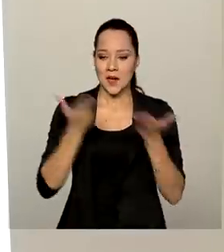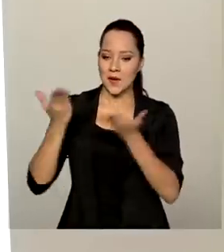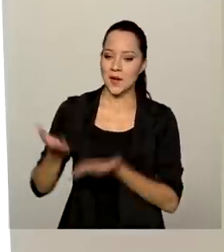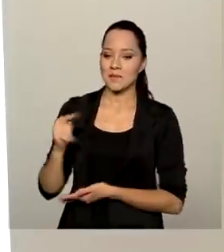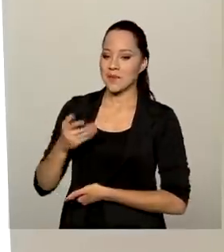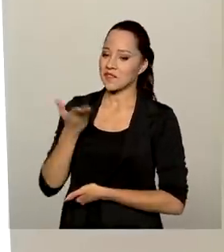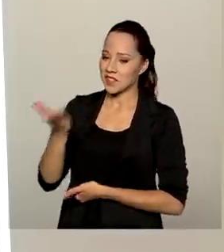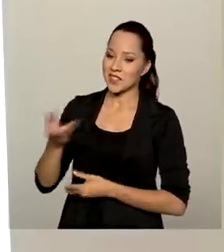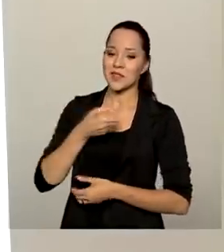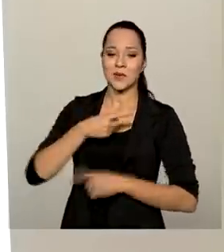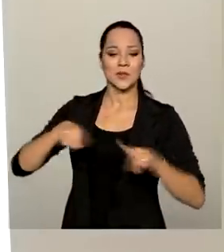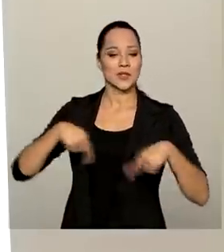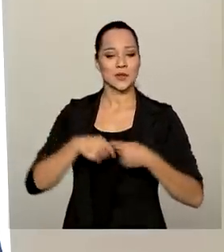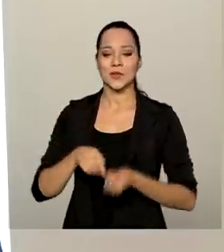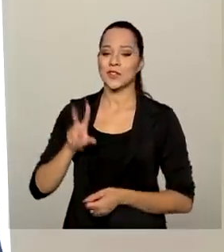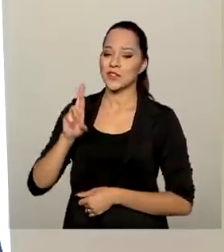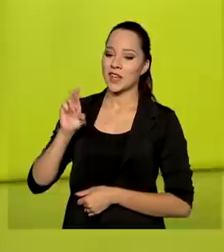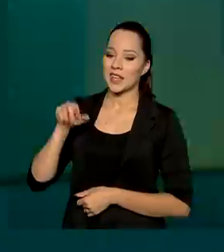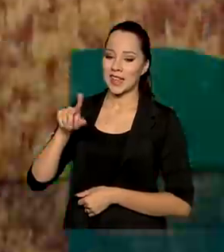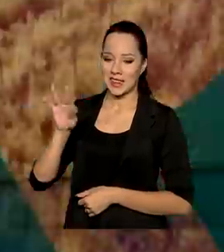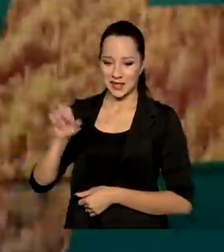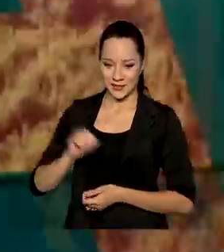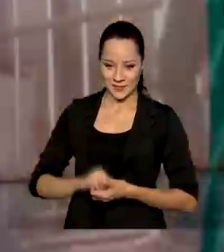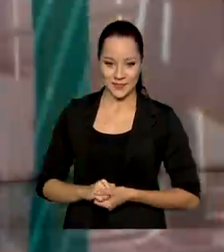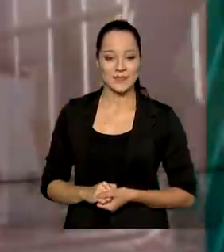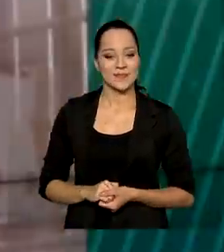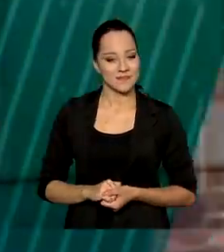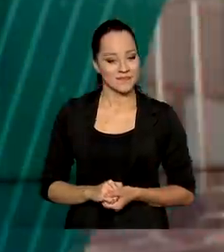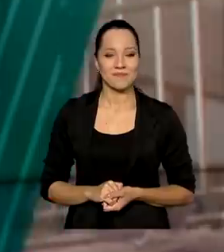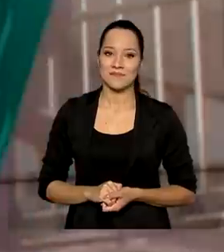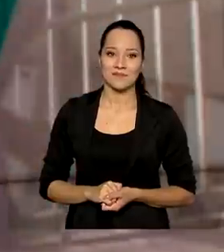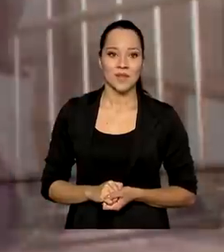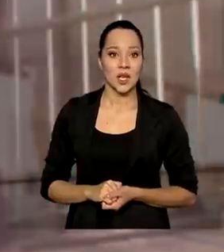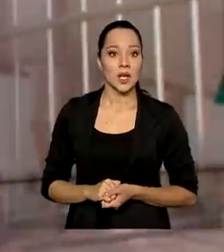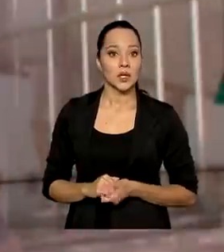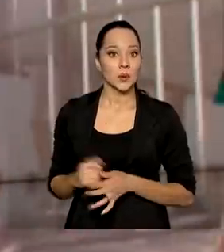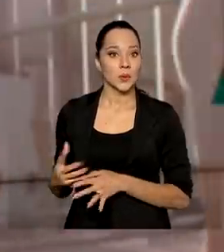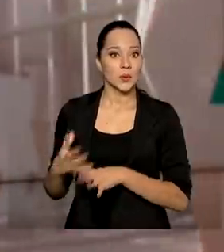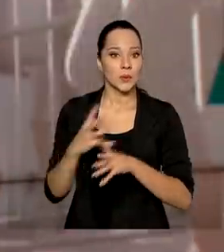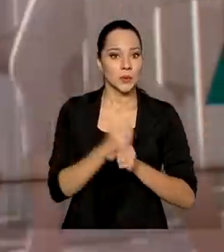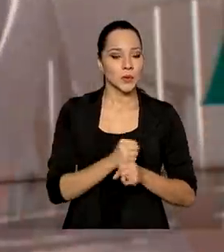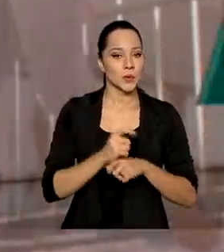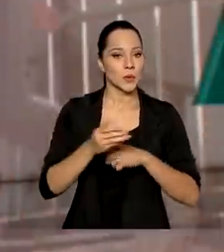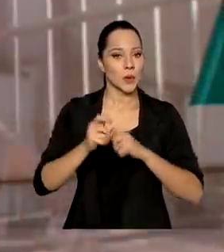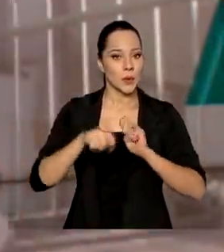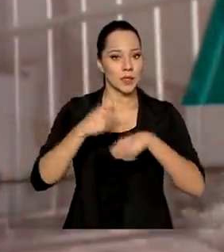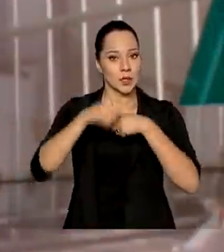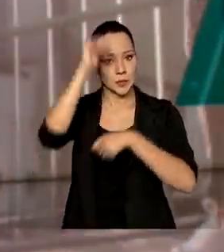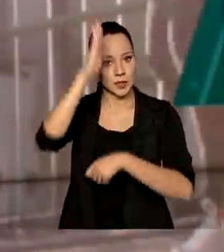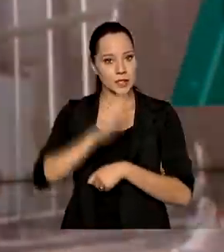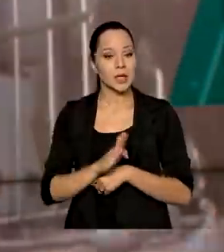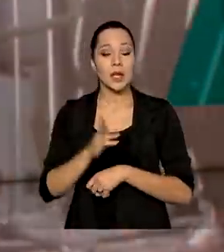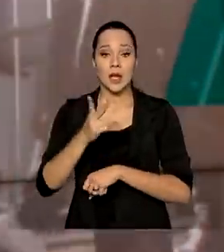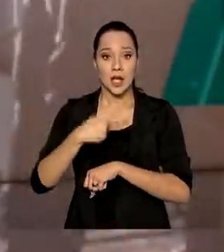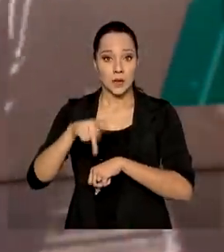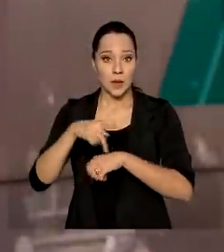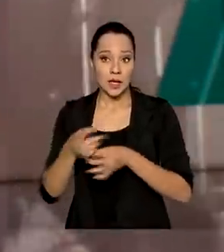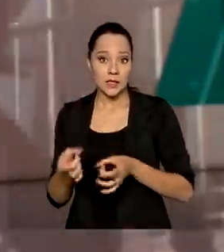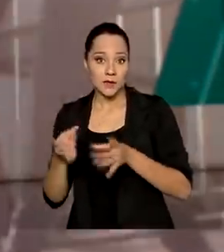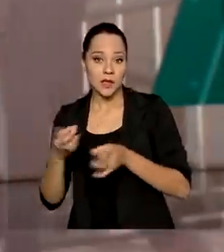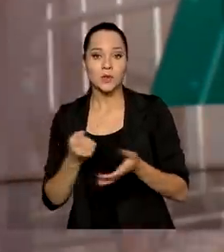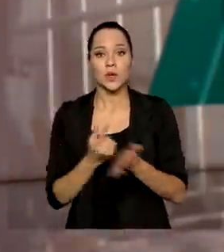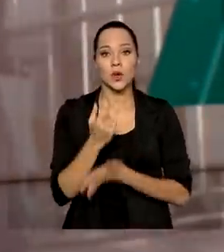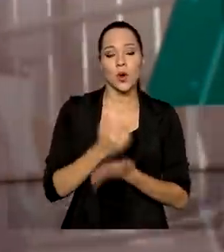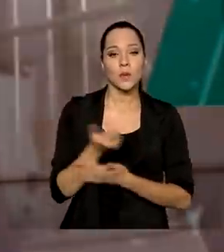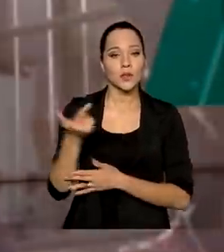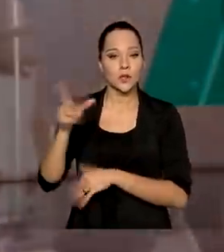para você no estúdio, Renata. A balança comercial brasileira, que é a diferença entre que o país vende e compra